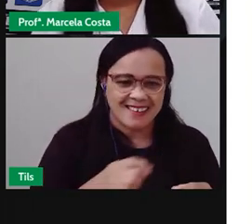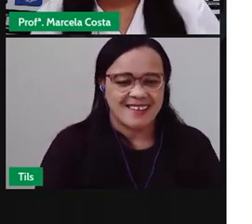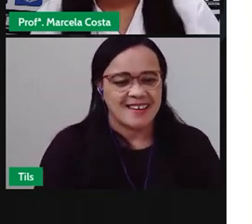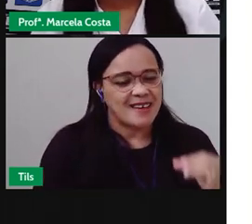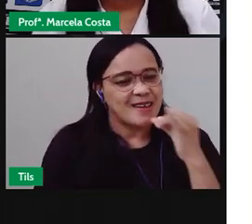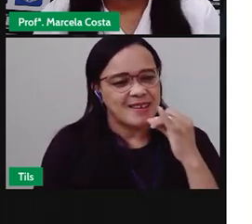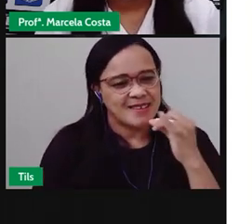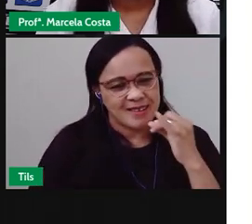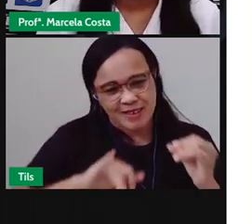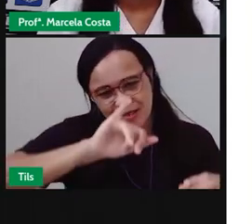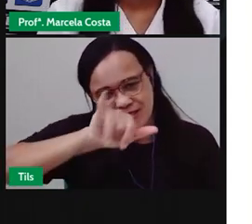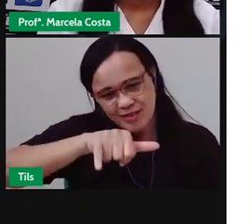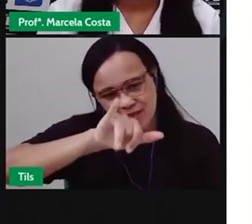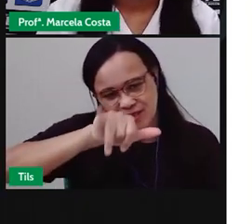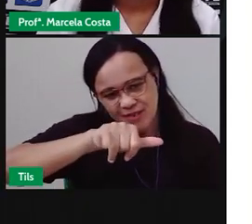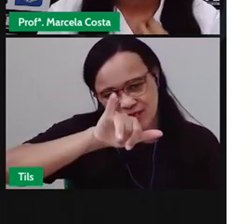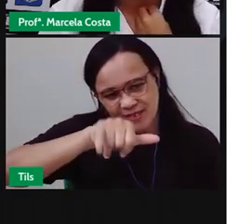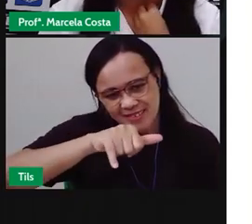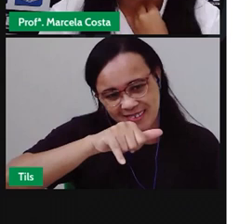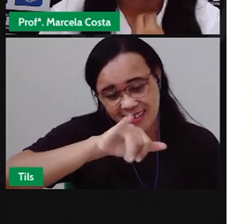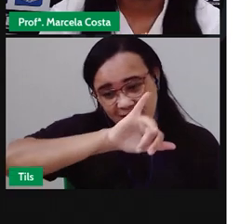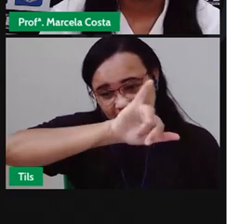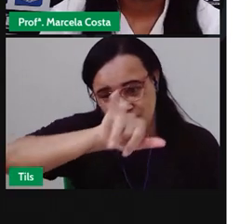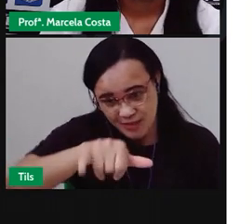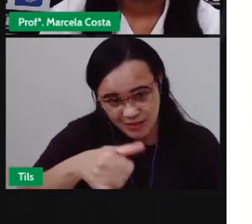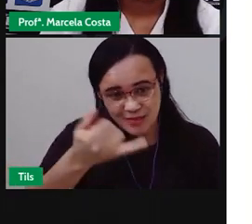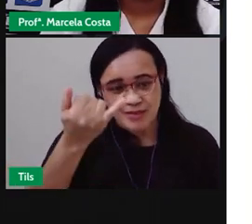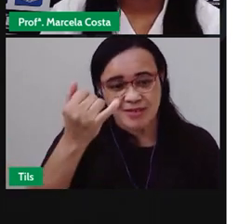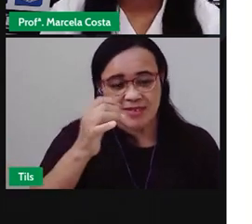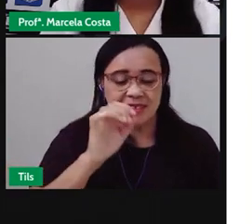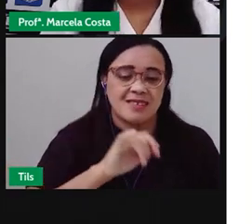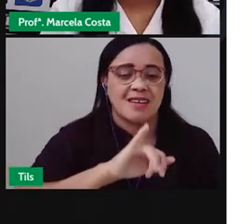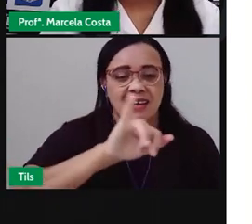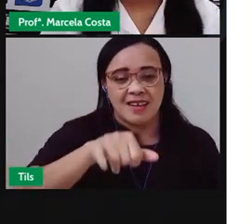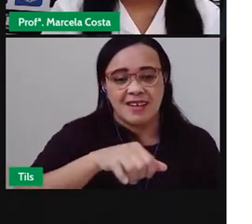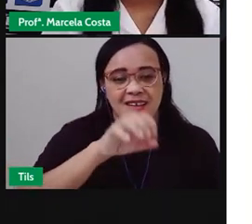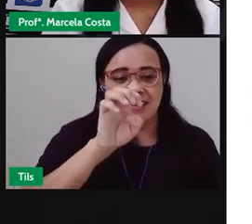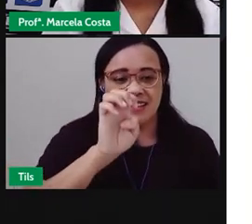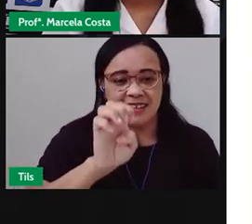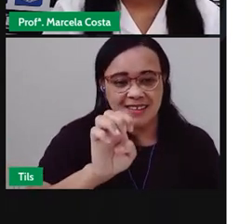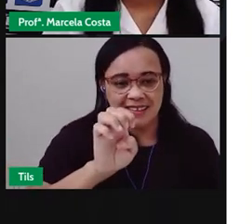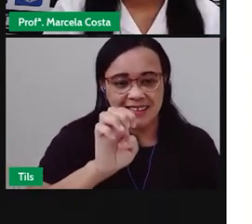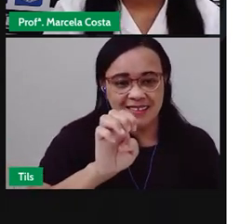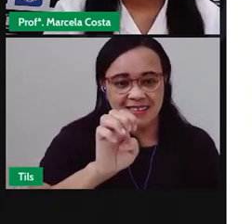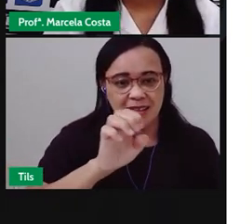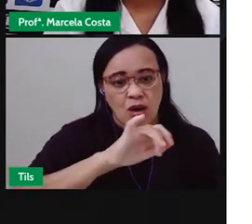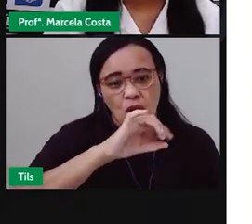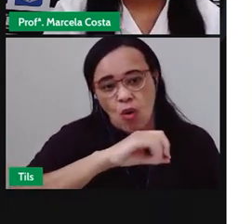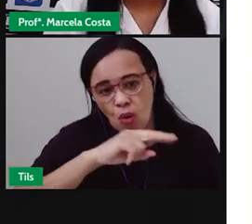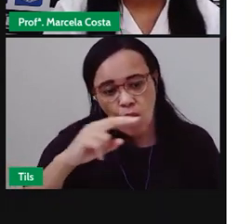Que vai representar, vai emitir aí o som de gi Por exemplo, quando a gente fala